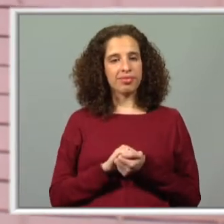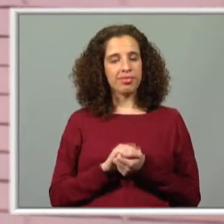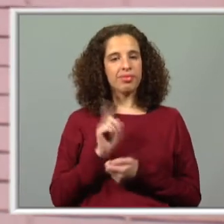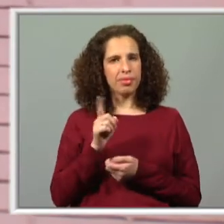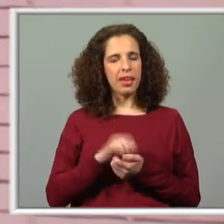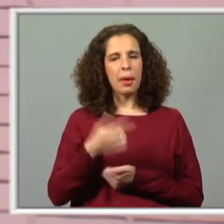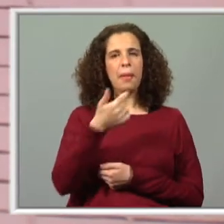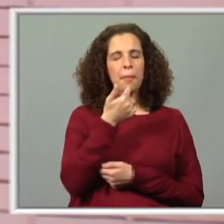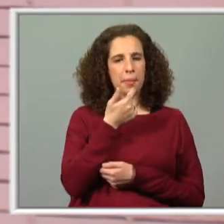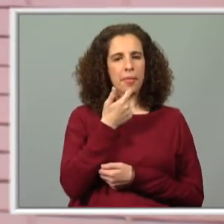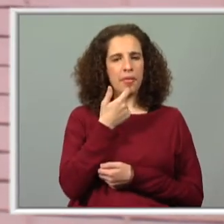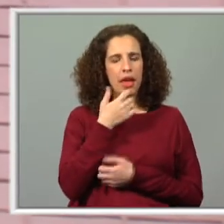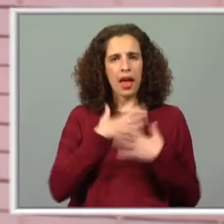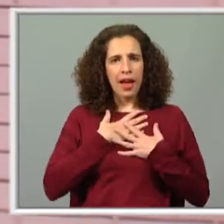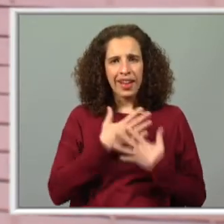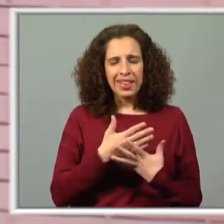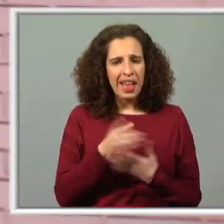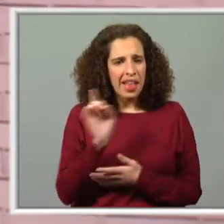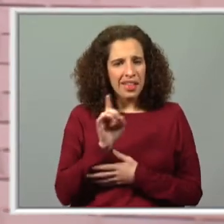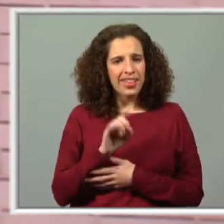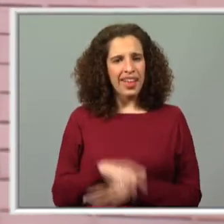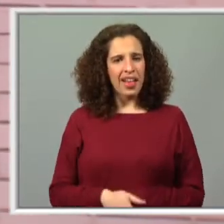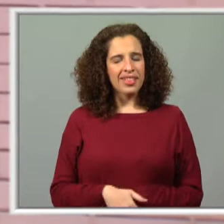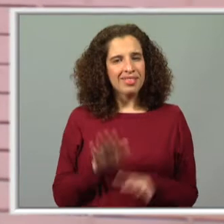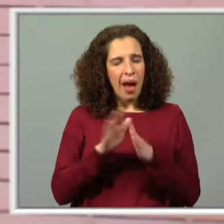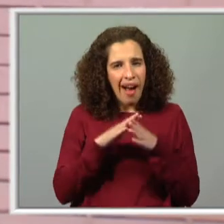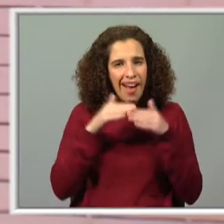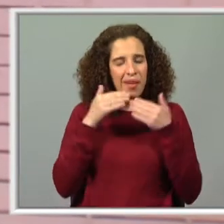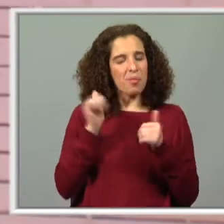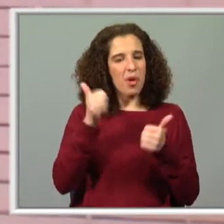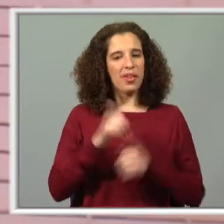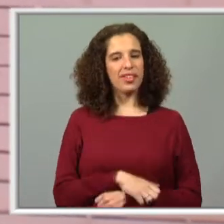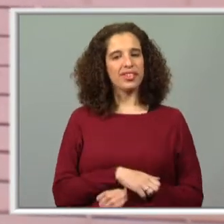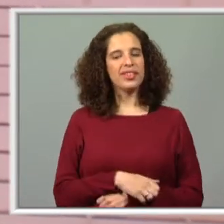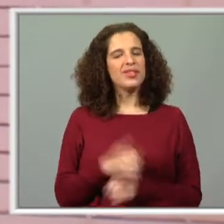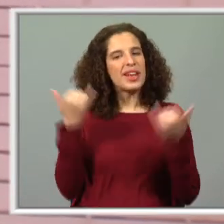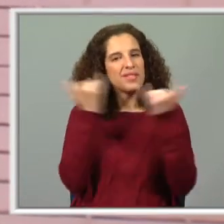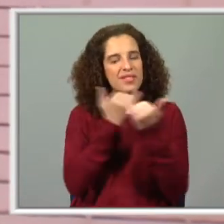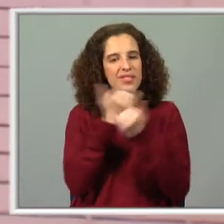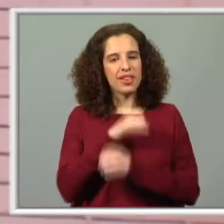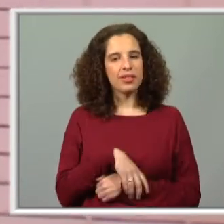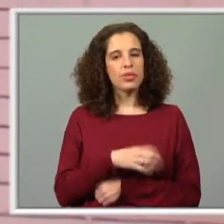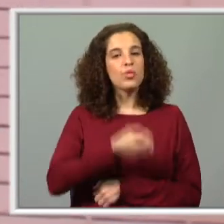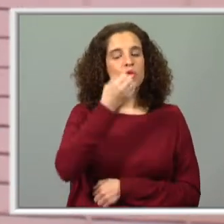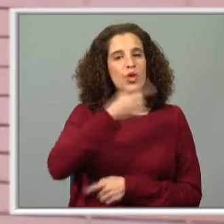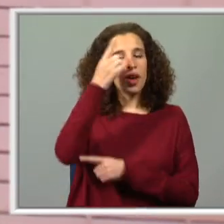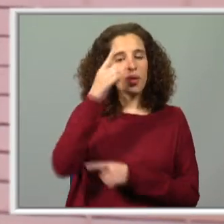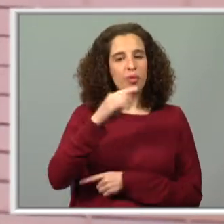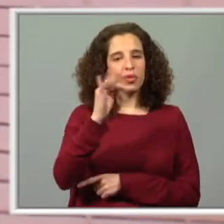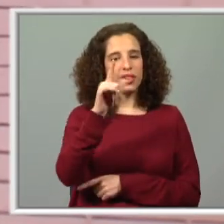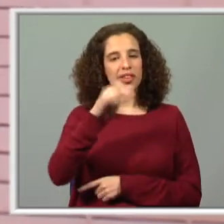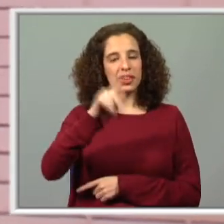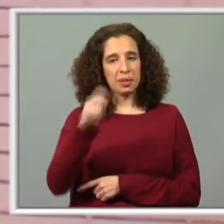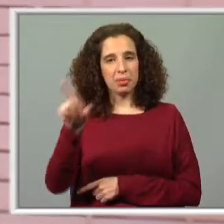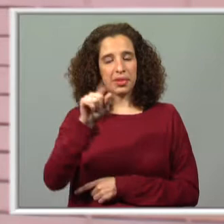Já percebi que nem estão cansados, não é? Estou super bem dispostos. Que bom! Fico muito feliz. Vou contar ao professor Filipe e à professora